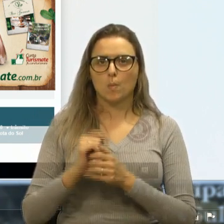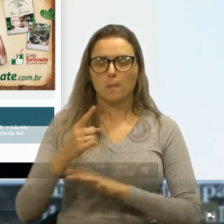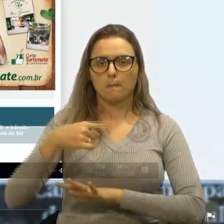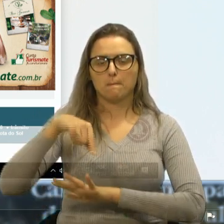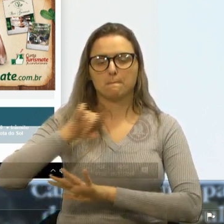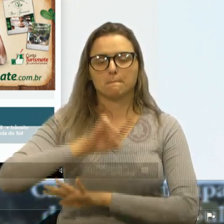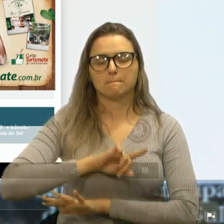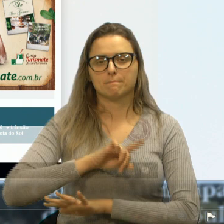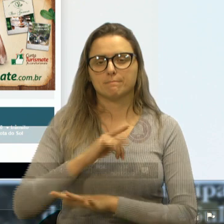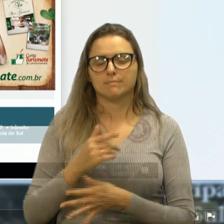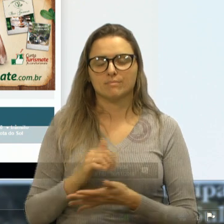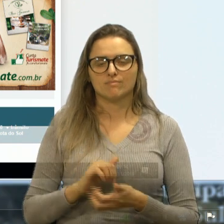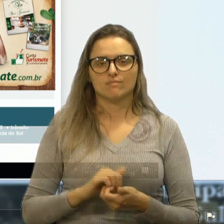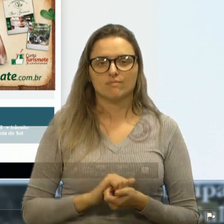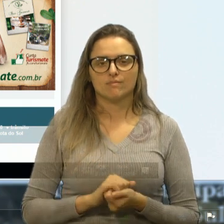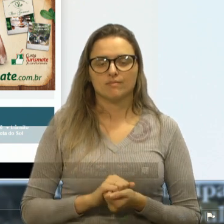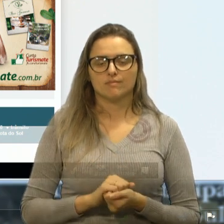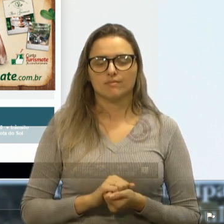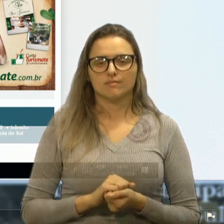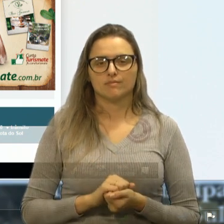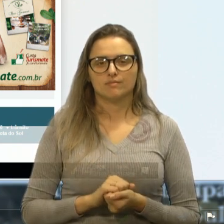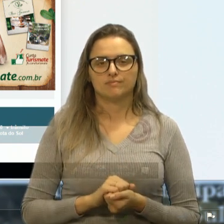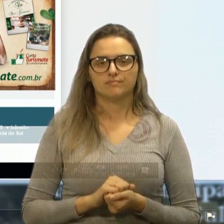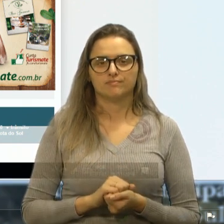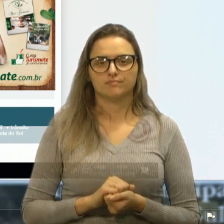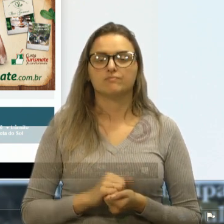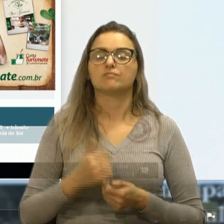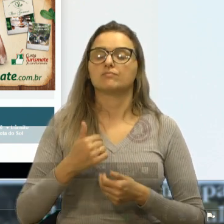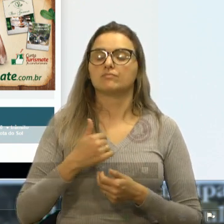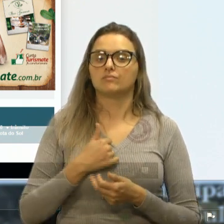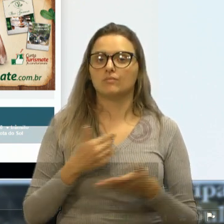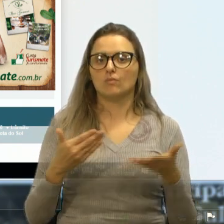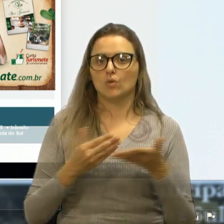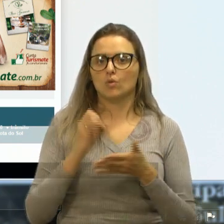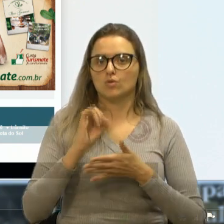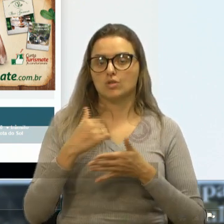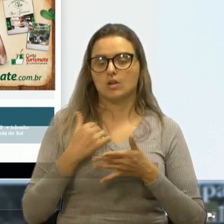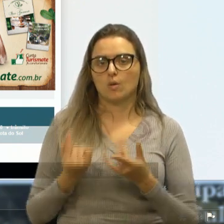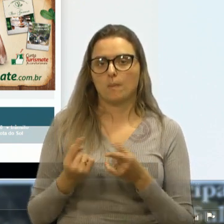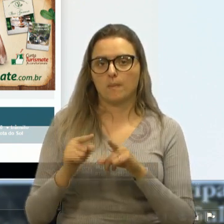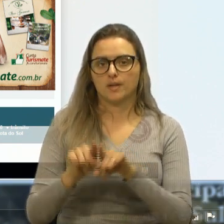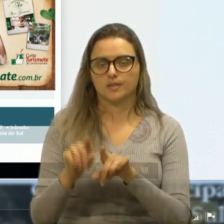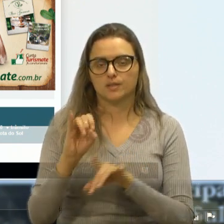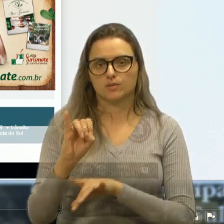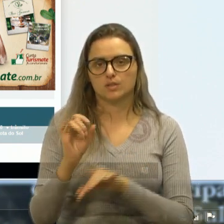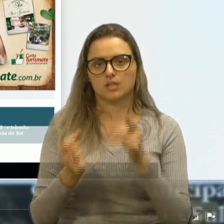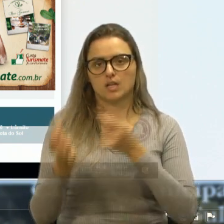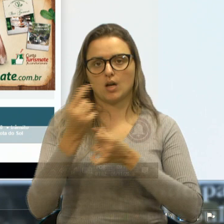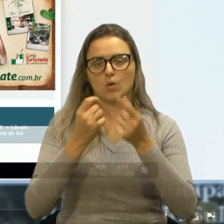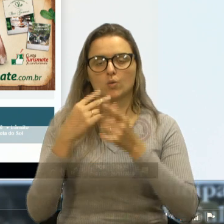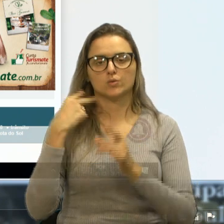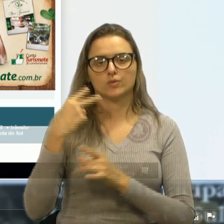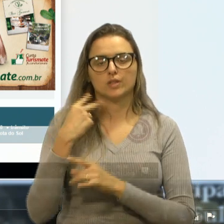Então, eu sugiro hoje, que sou parceiro, se alguns vereadores puderem ir visitar,